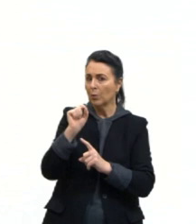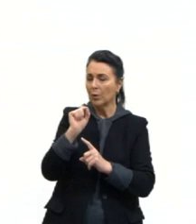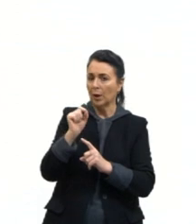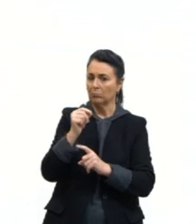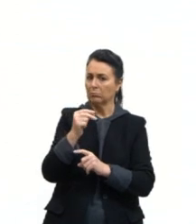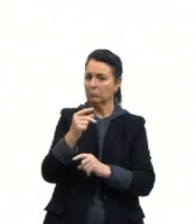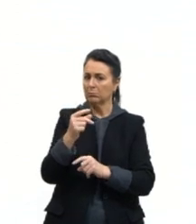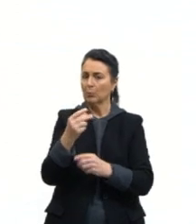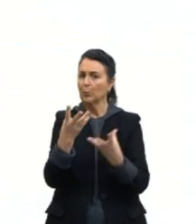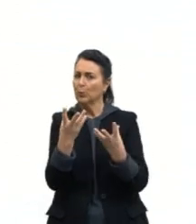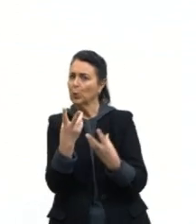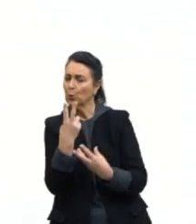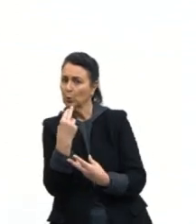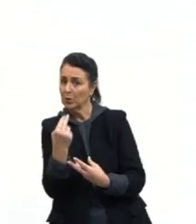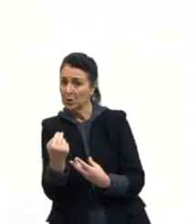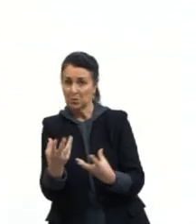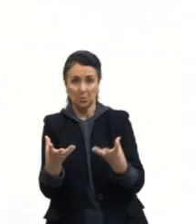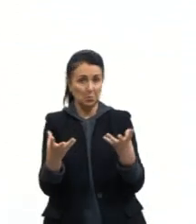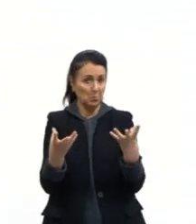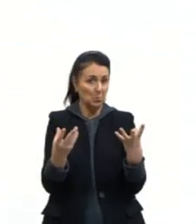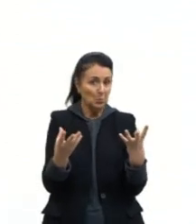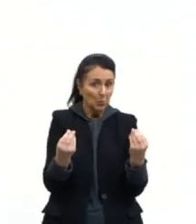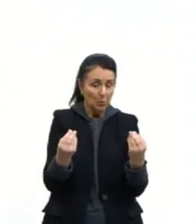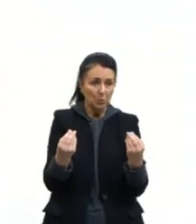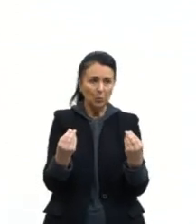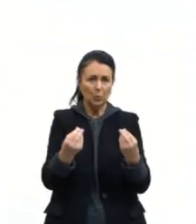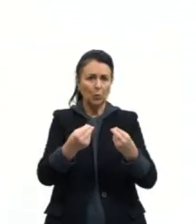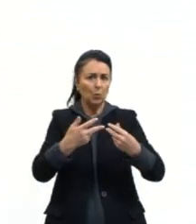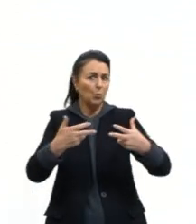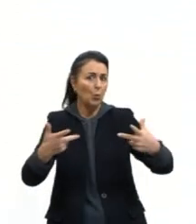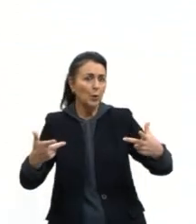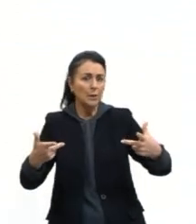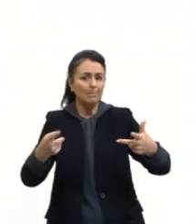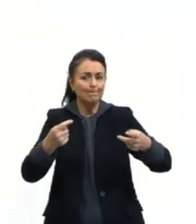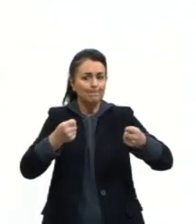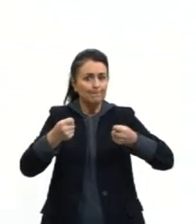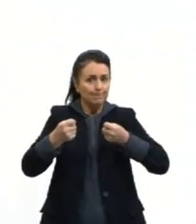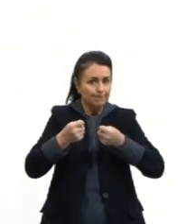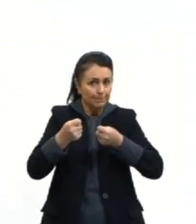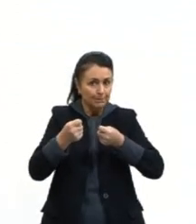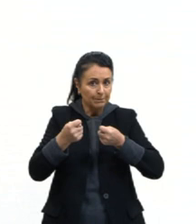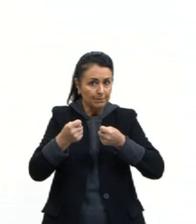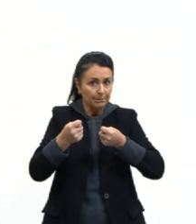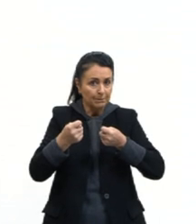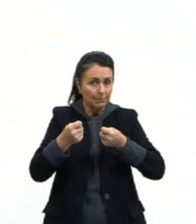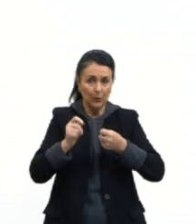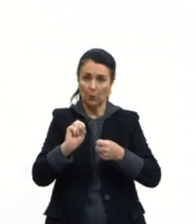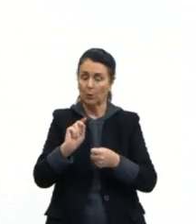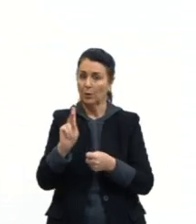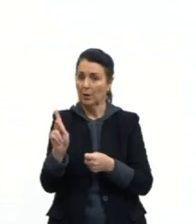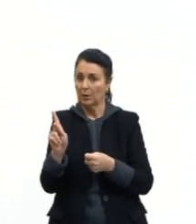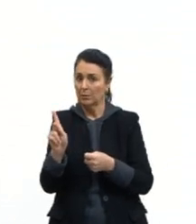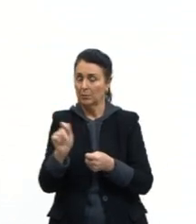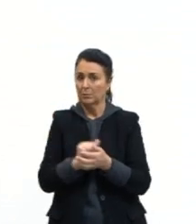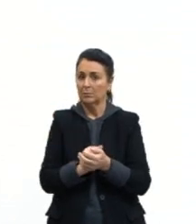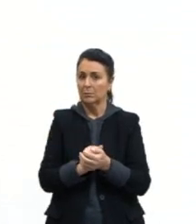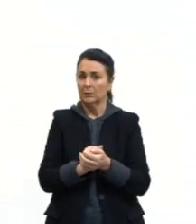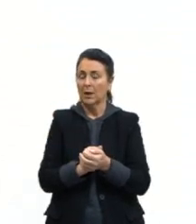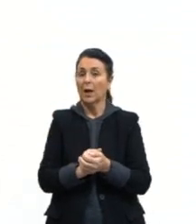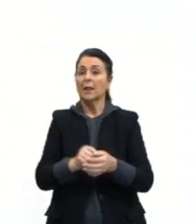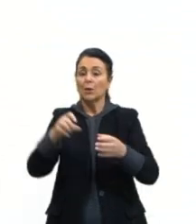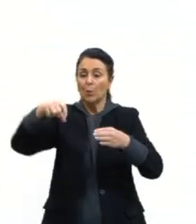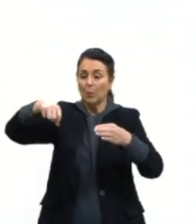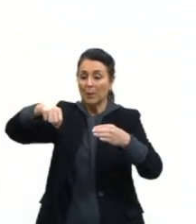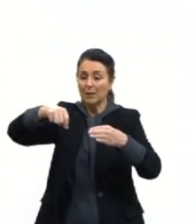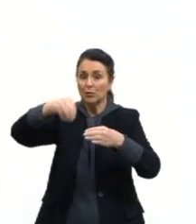nutrientes, como por substâncias reguladoras. Tá, ok. Na hidroponia